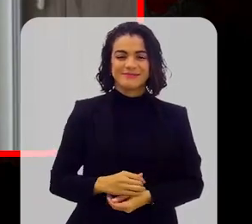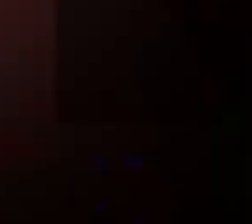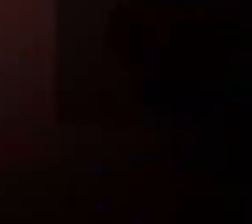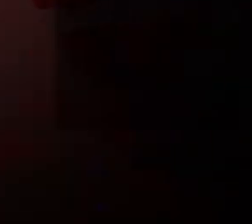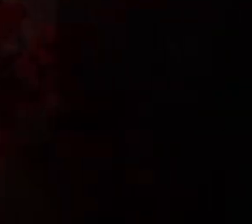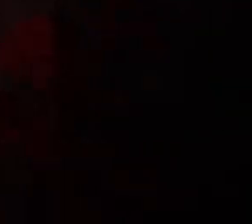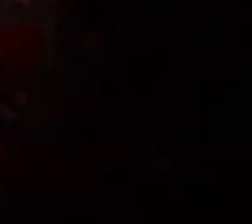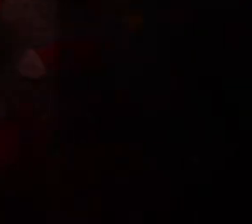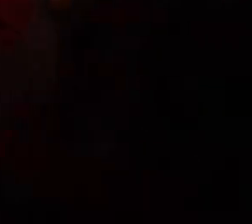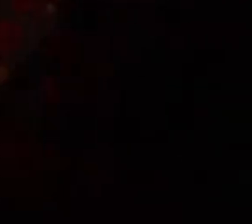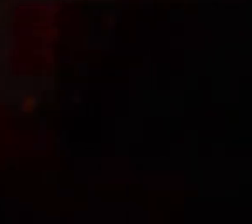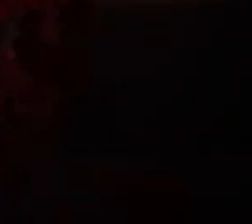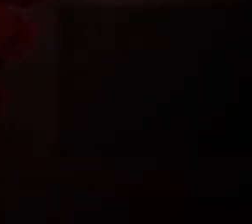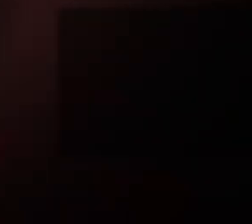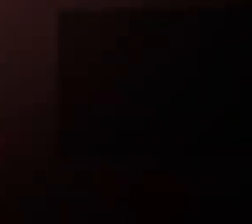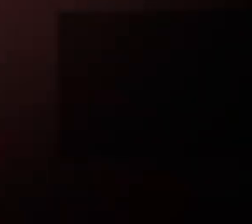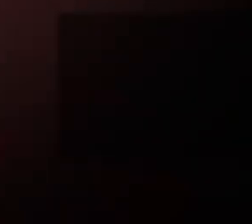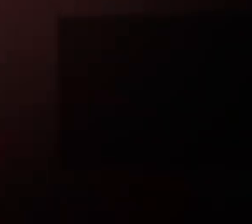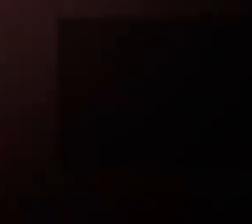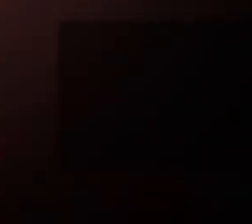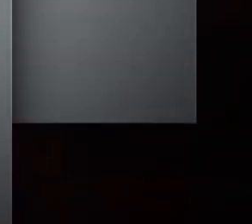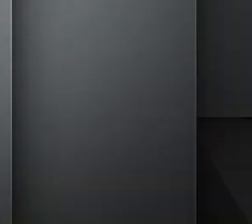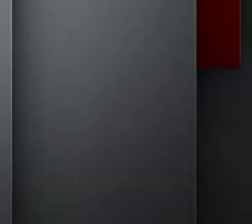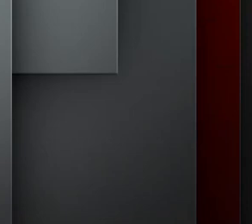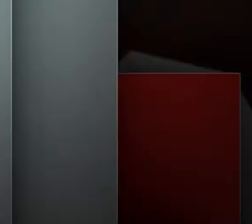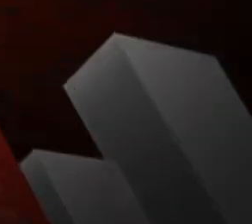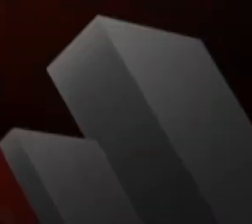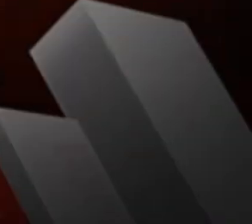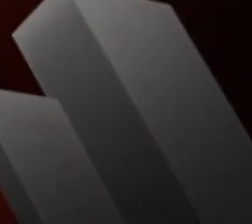rapidamente. Música Música